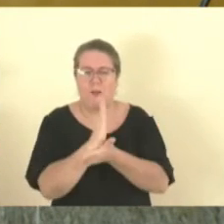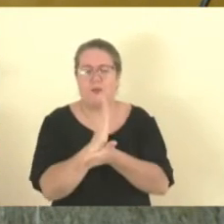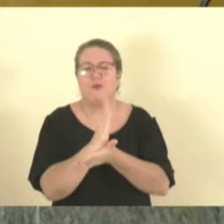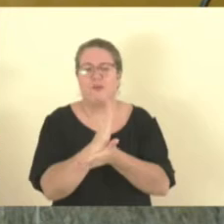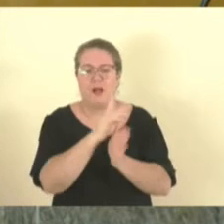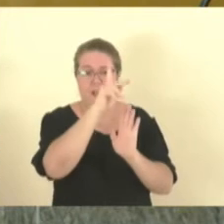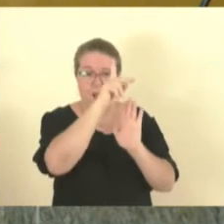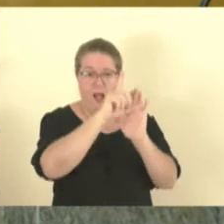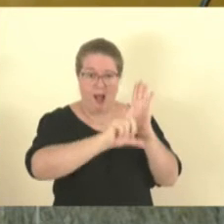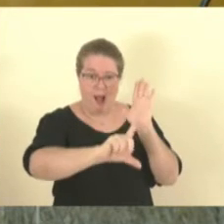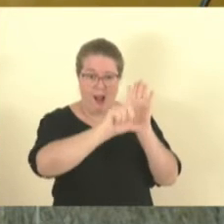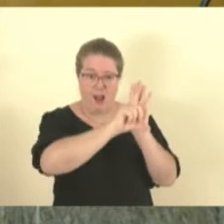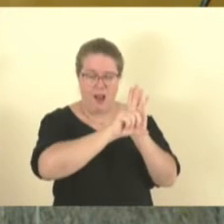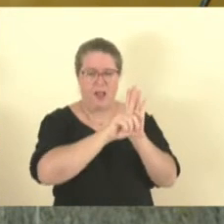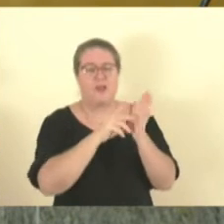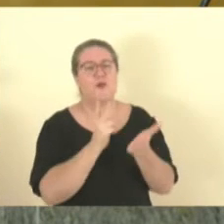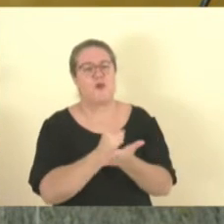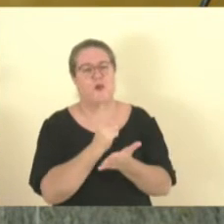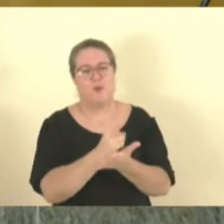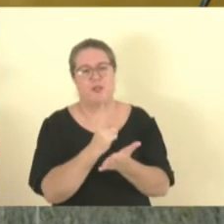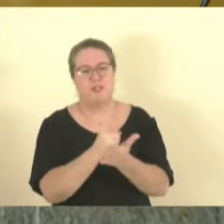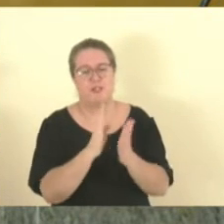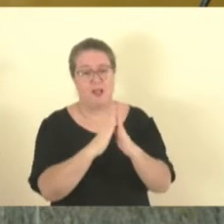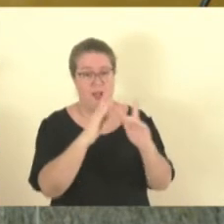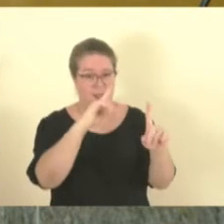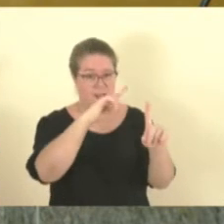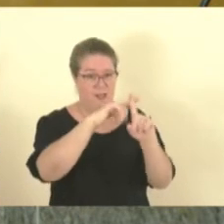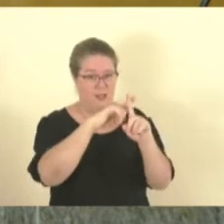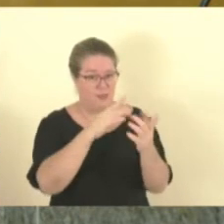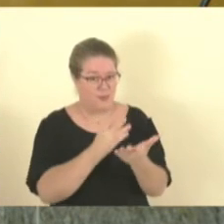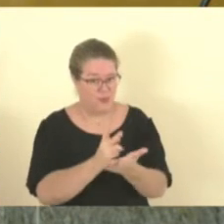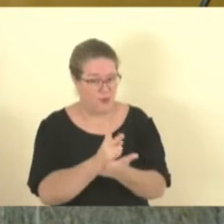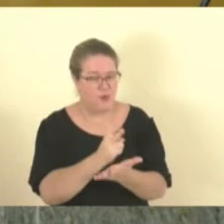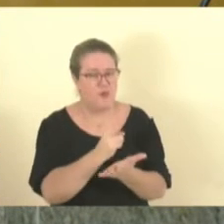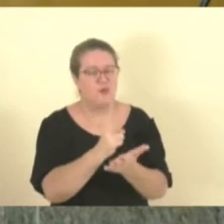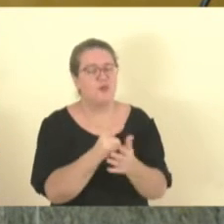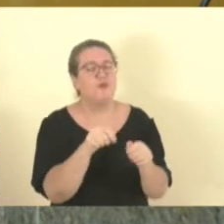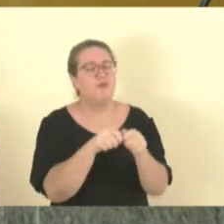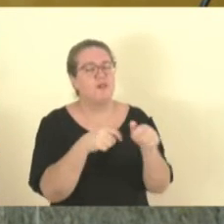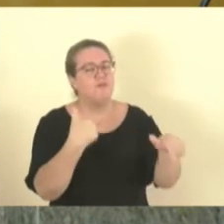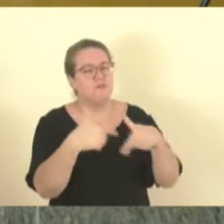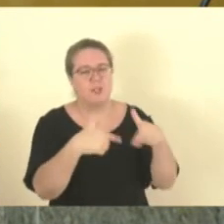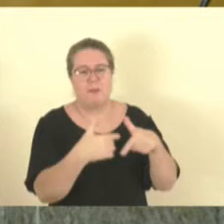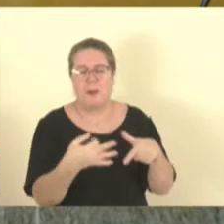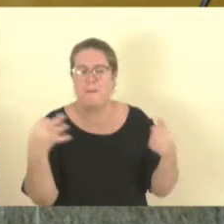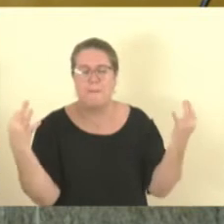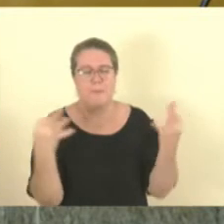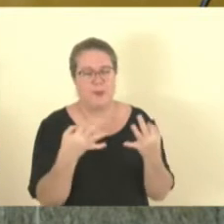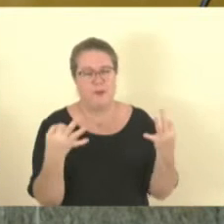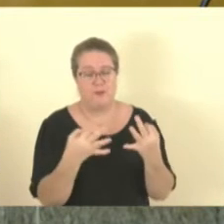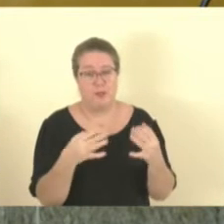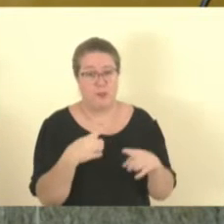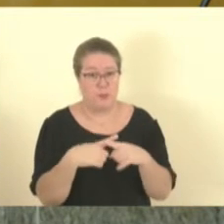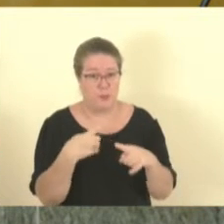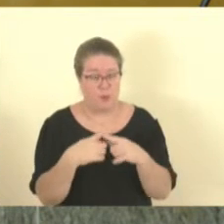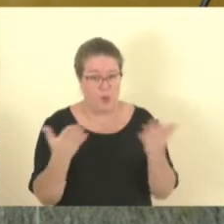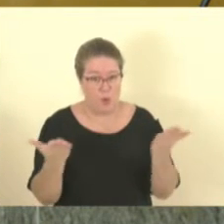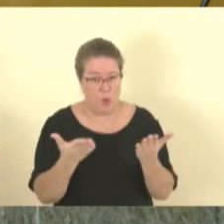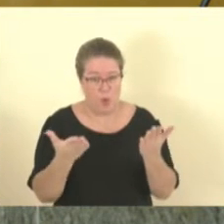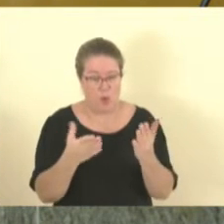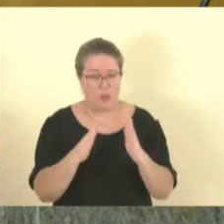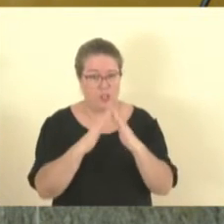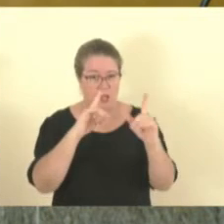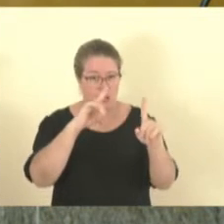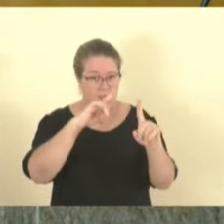lei entrou em vigor e as igrejas continuaram a fazer o seu trabalho. porque hoje as igrejas entram onde